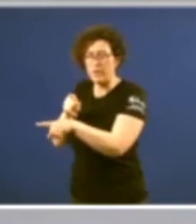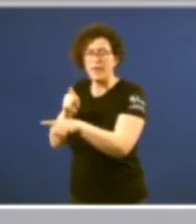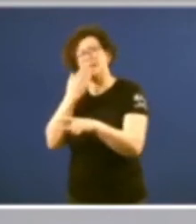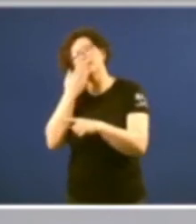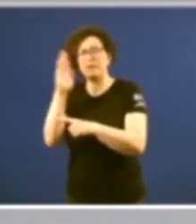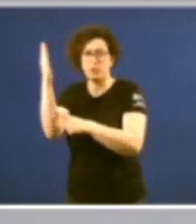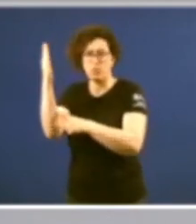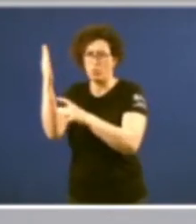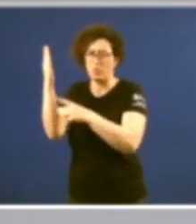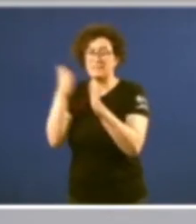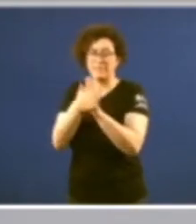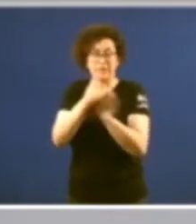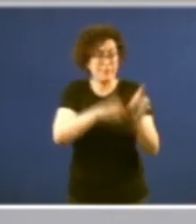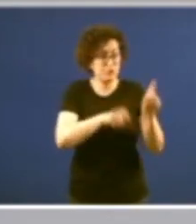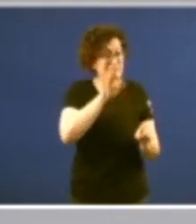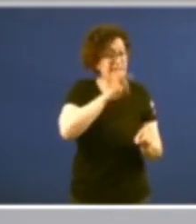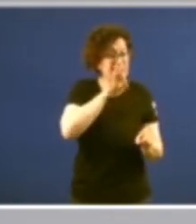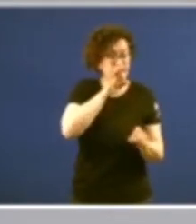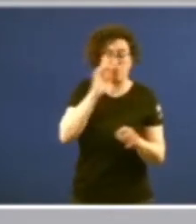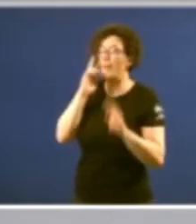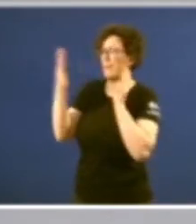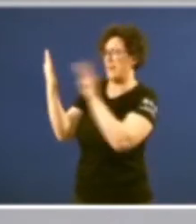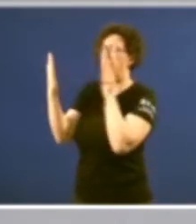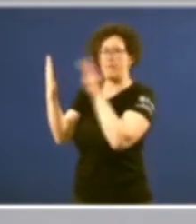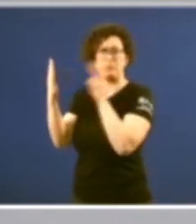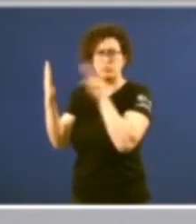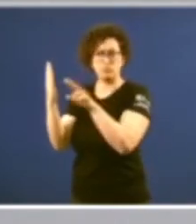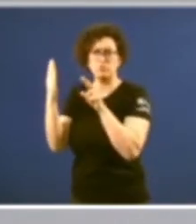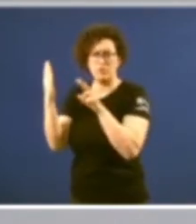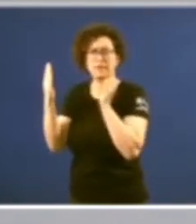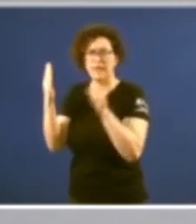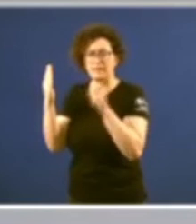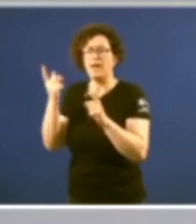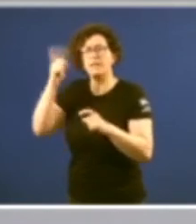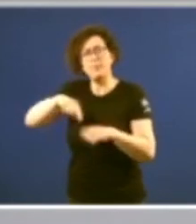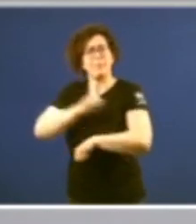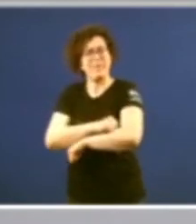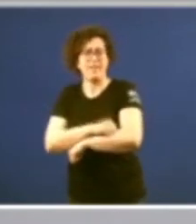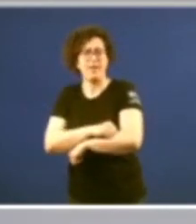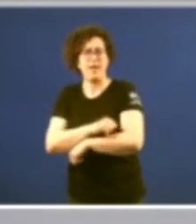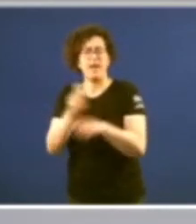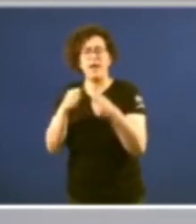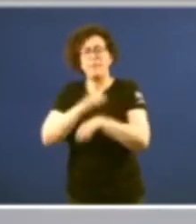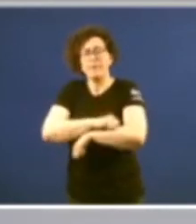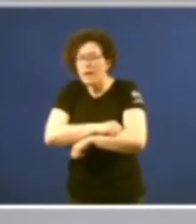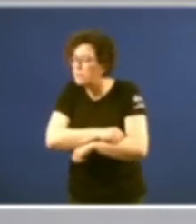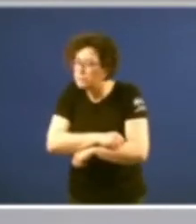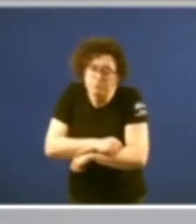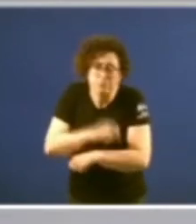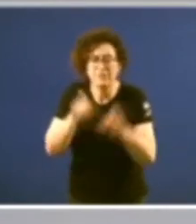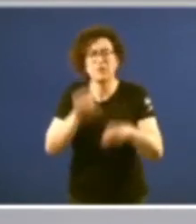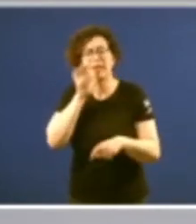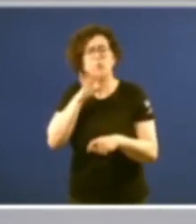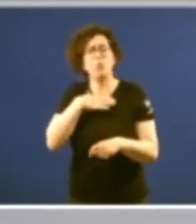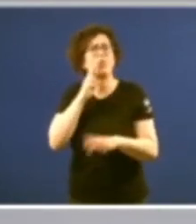os galegos nos mirábamos de forma continuada e tamén foi a fiestra a través da cual os galegos puderon ver o